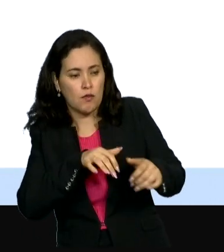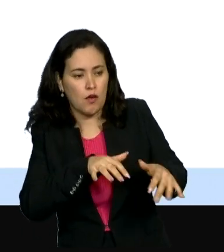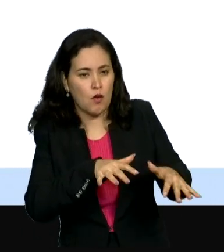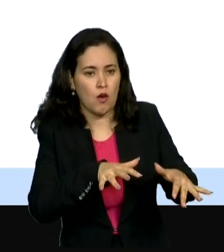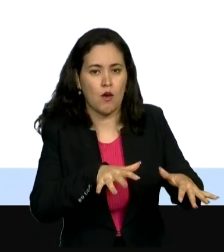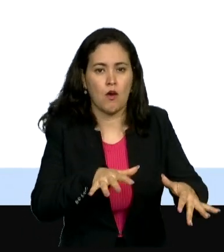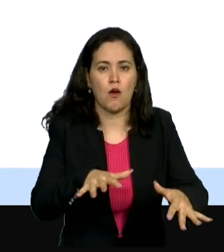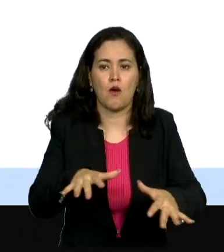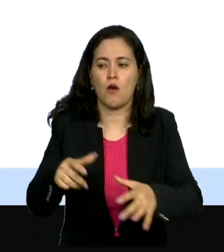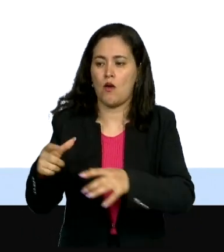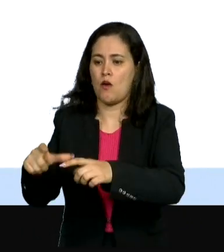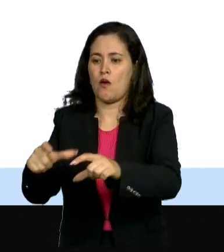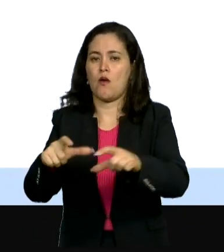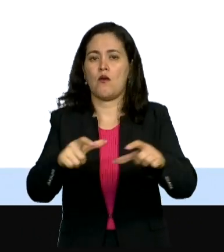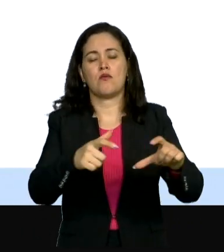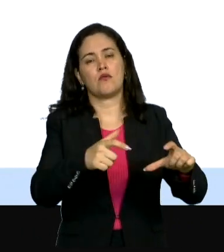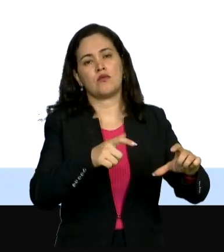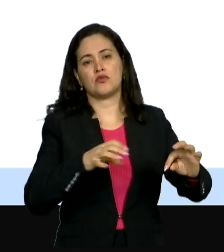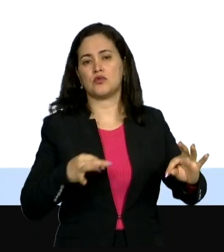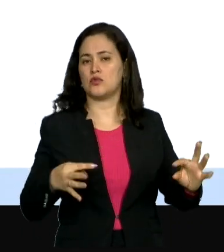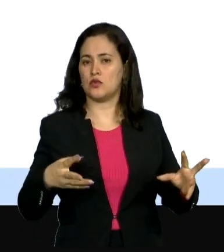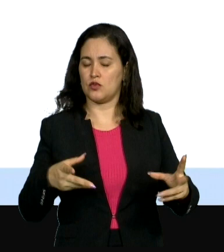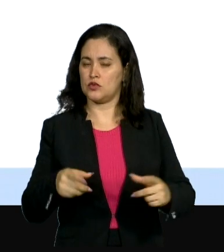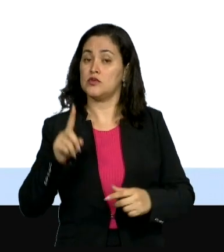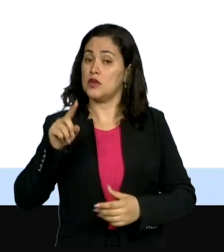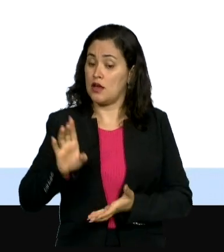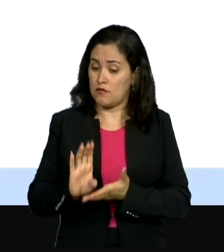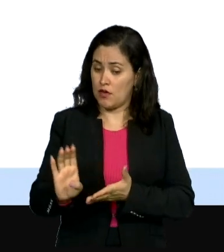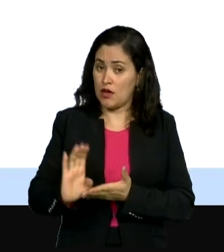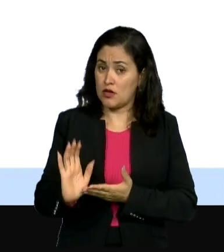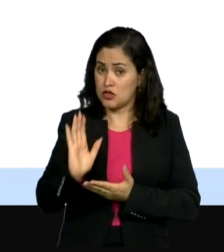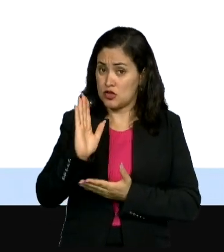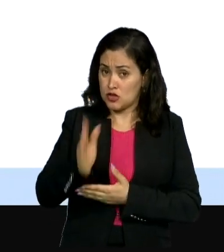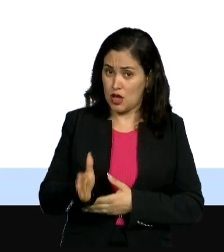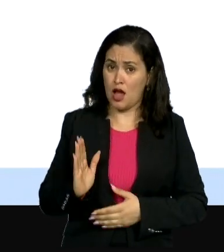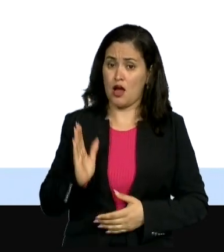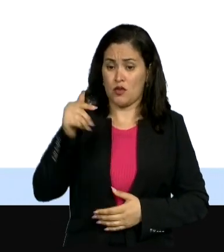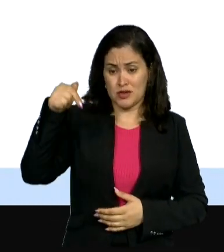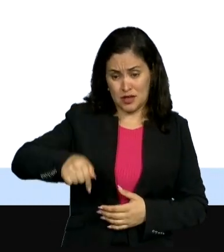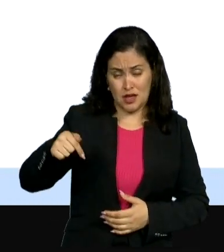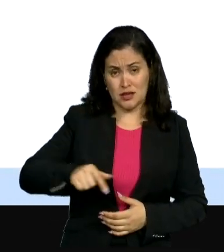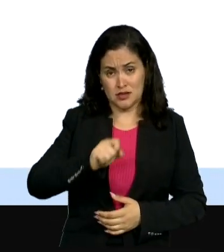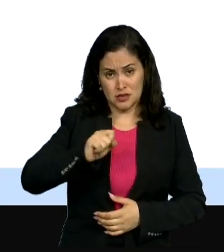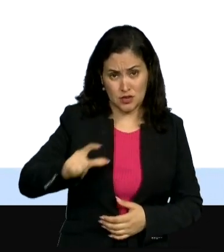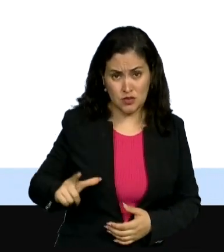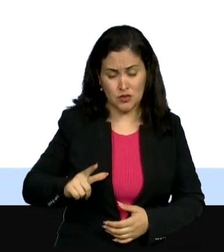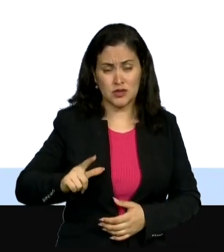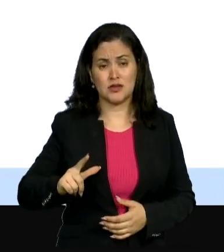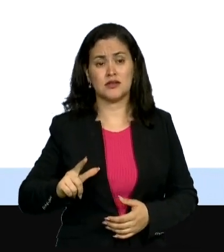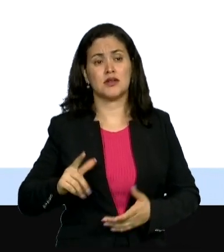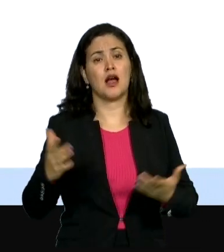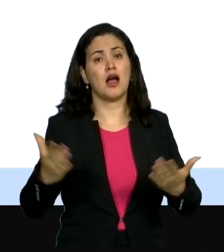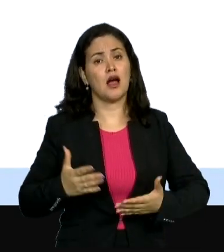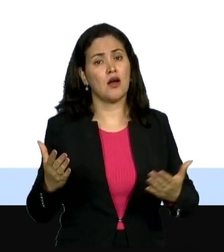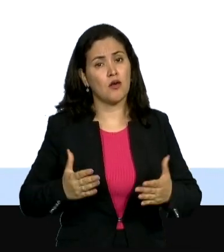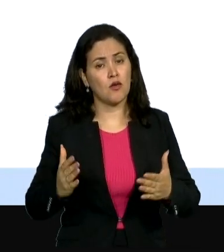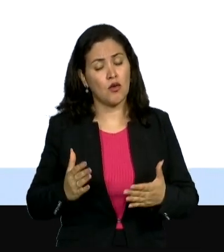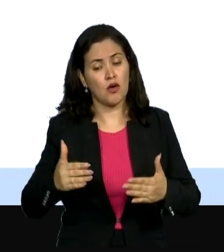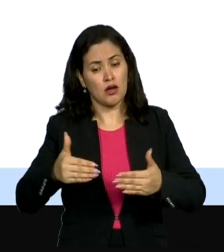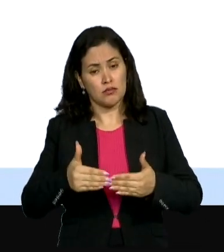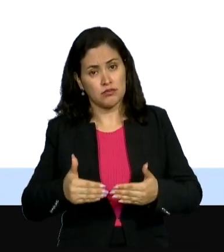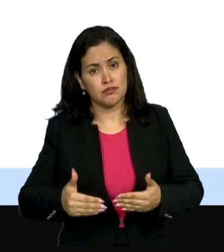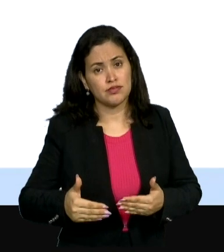investimento que está sendo feito aqui em São Luís e no restante do Maranhão, na expectativa, através de uma parceria com o